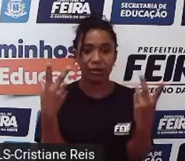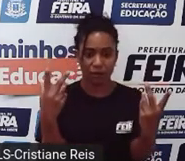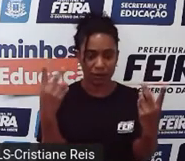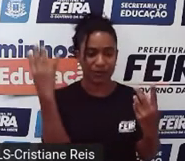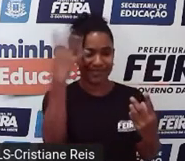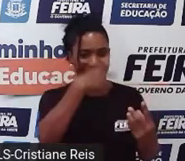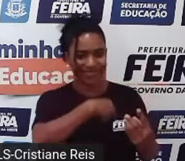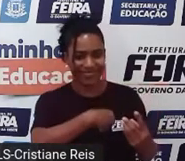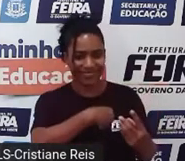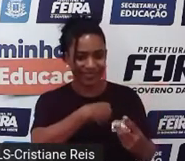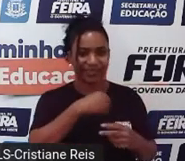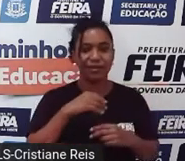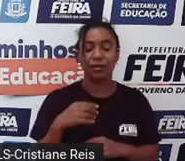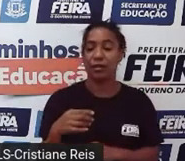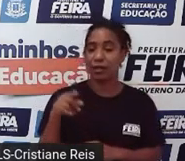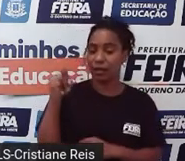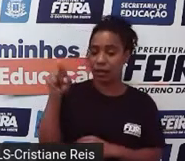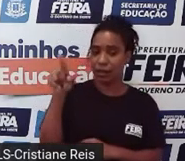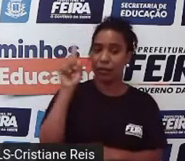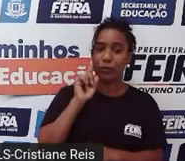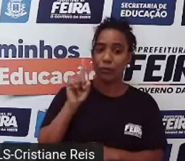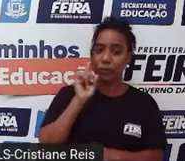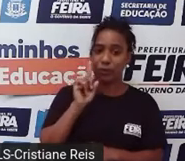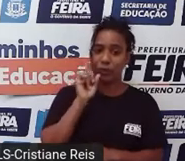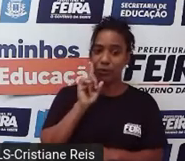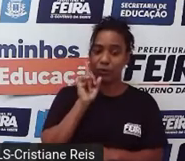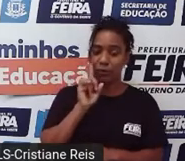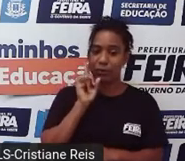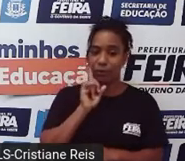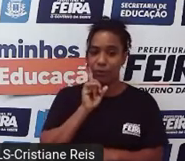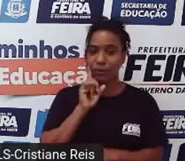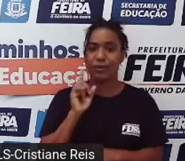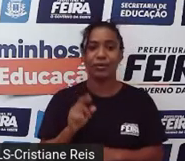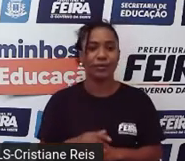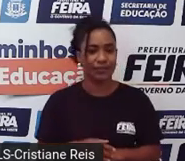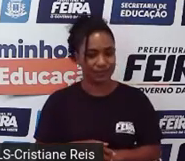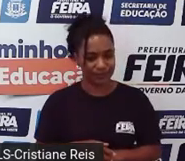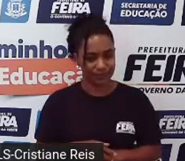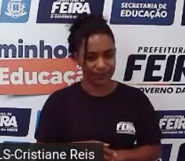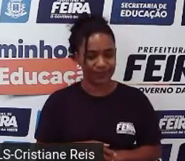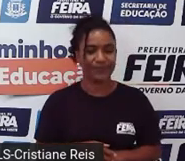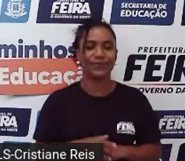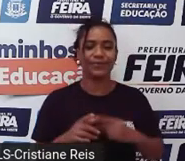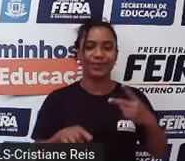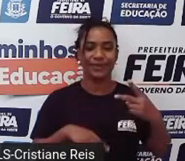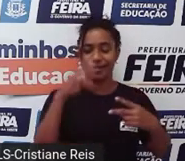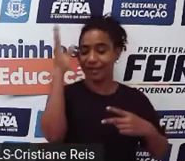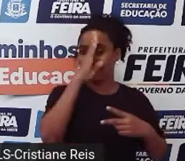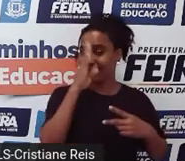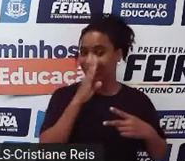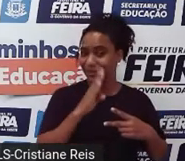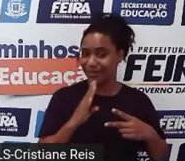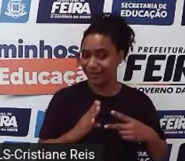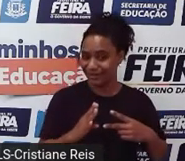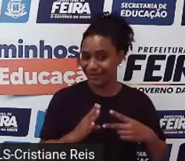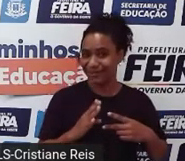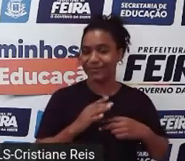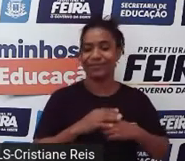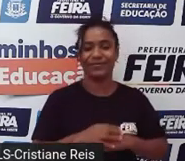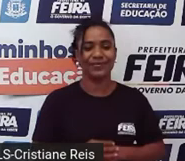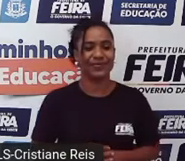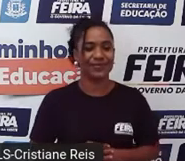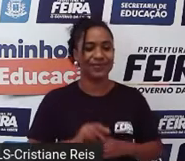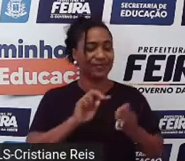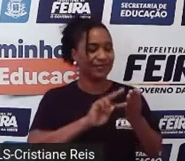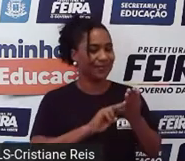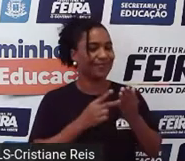in March and ends in May. In Brazil, it starts in September and ends in December.